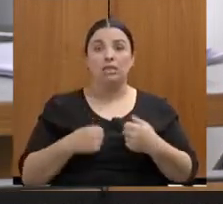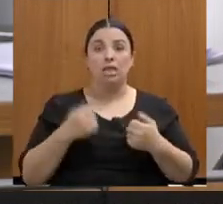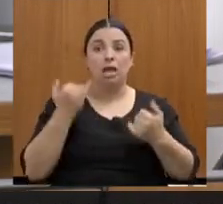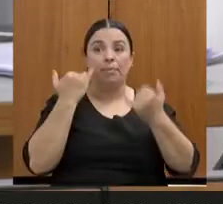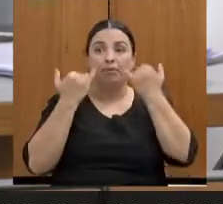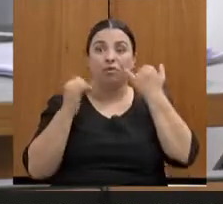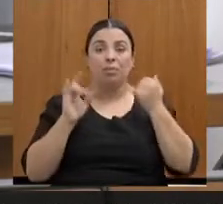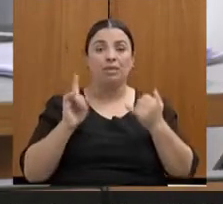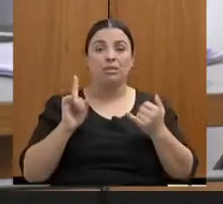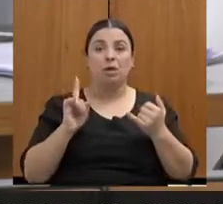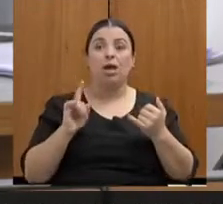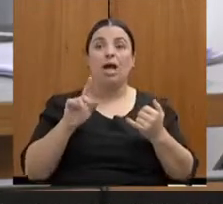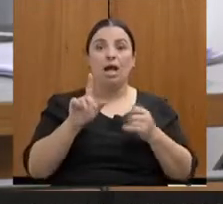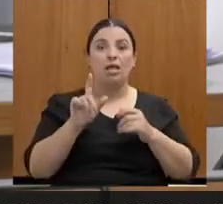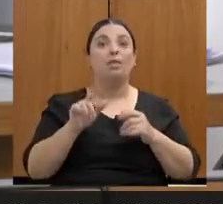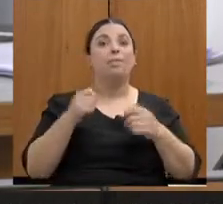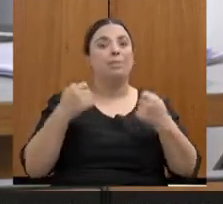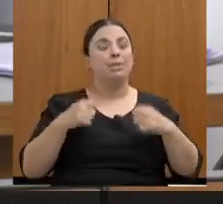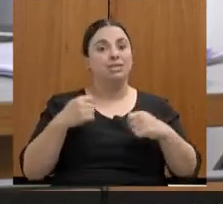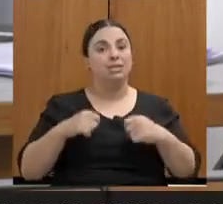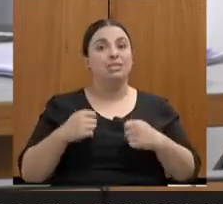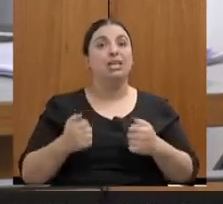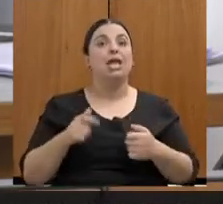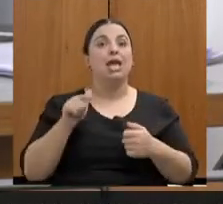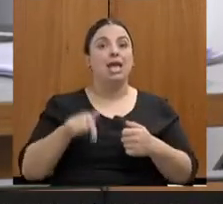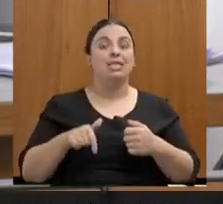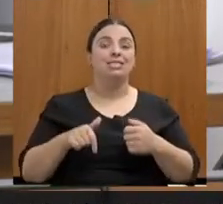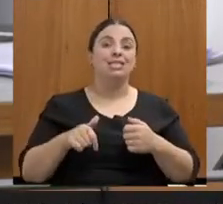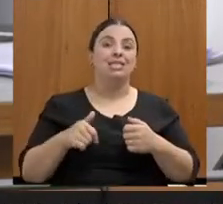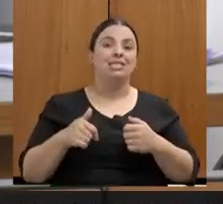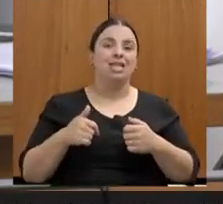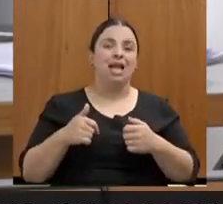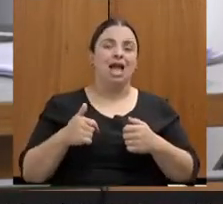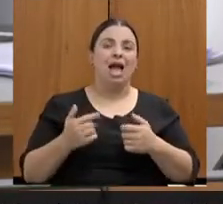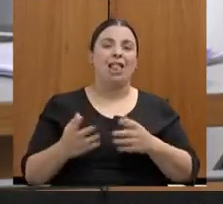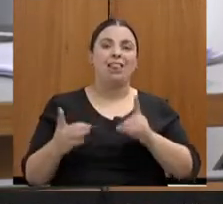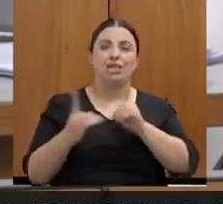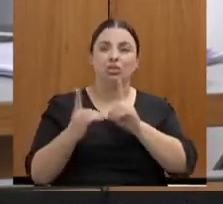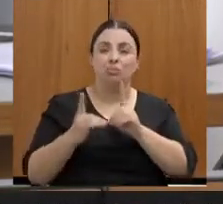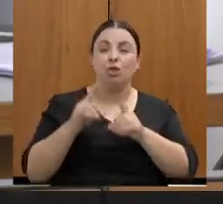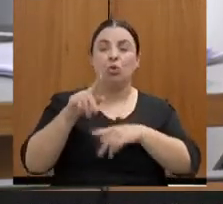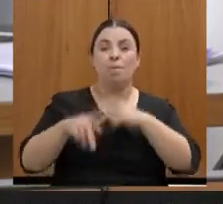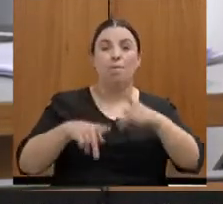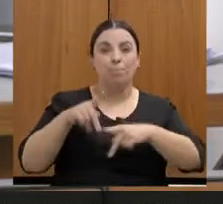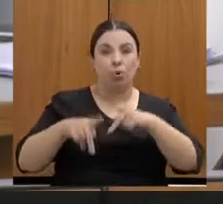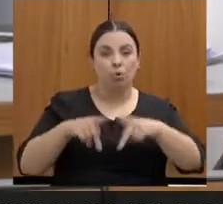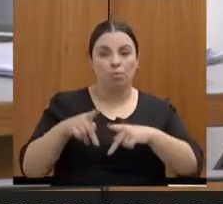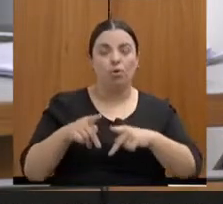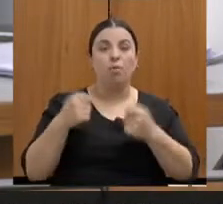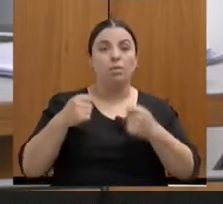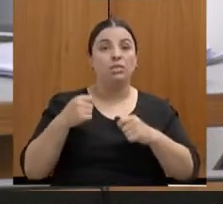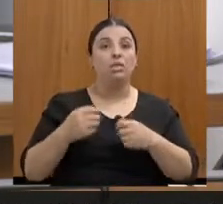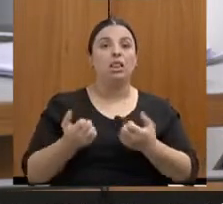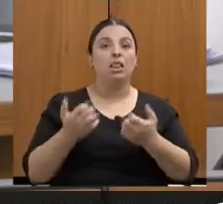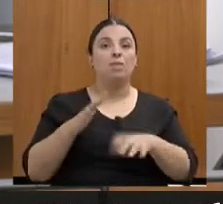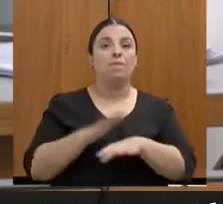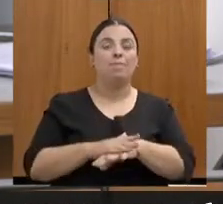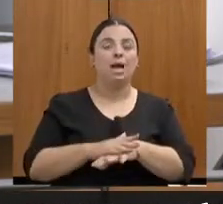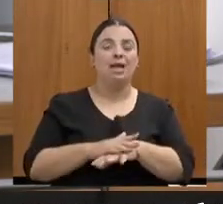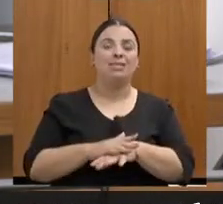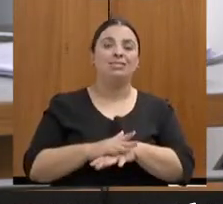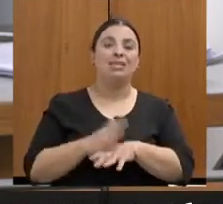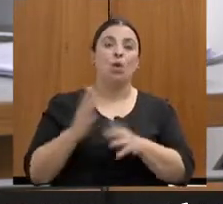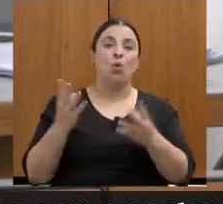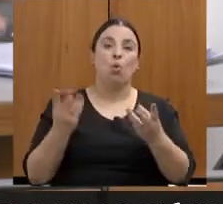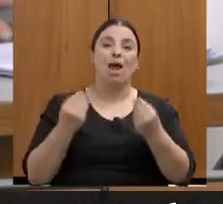necessidade de melhorar a prestação de serviço público. Não a prestação, a qualidade do atendimento... Vou reformular. A qualidade